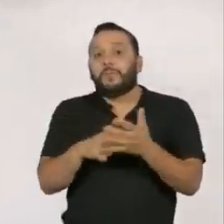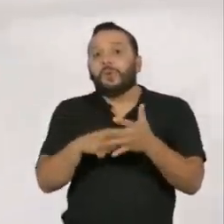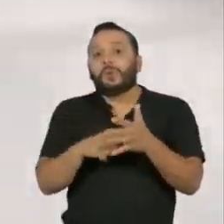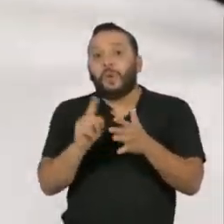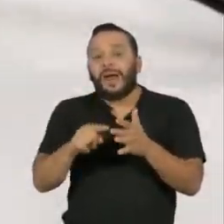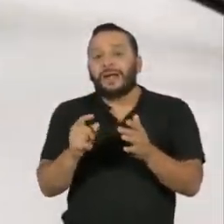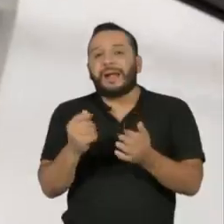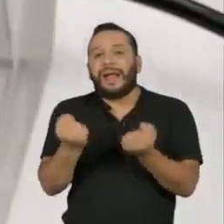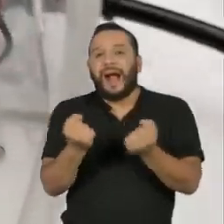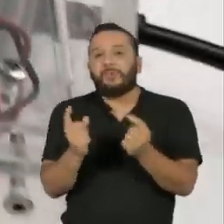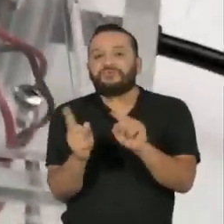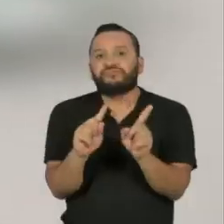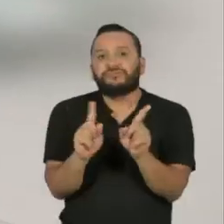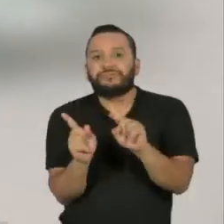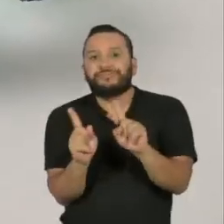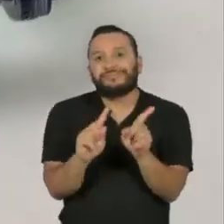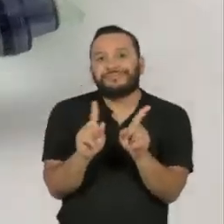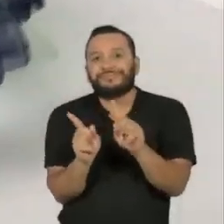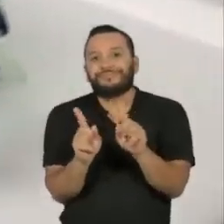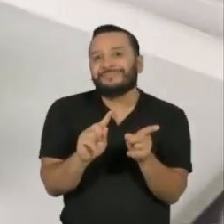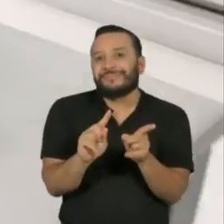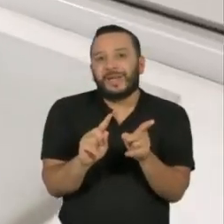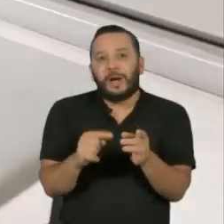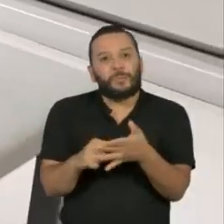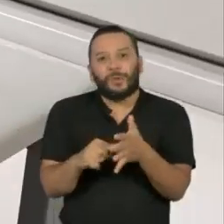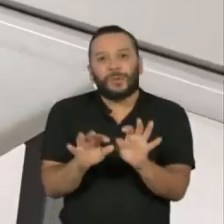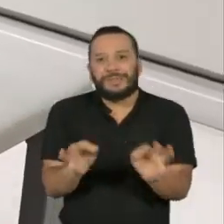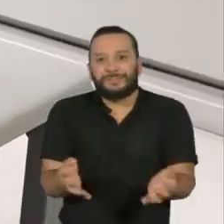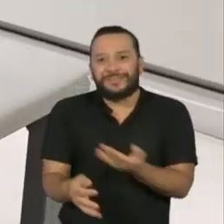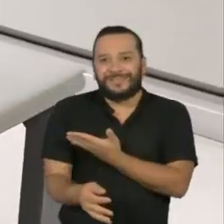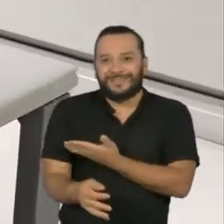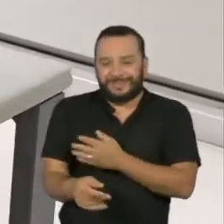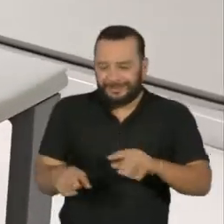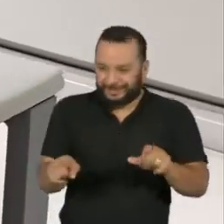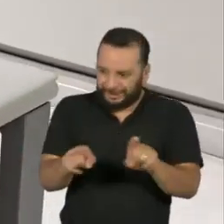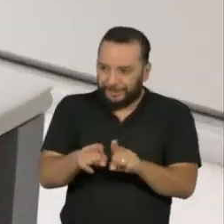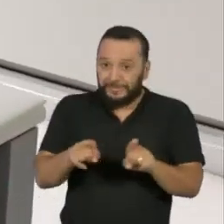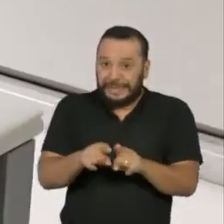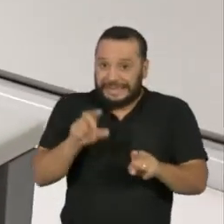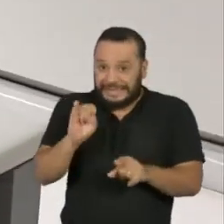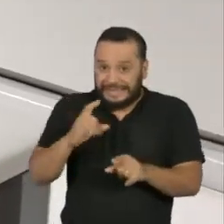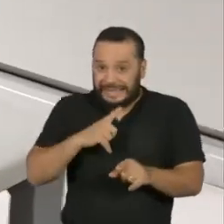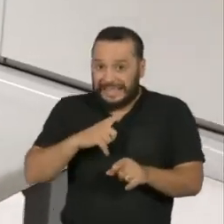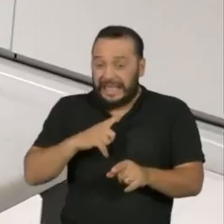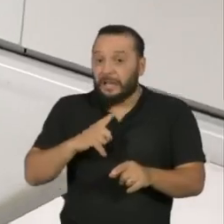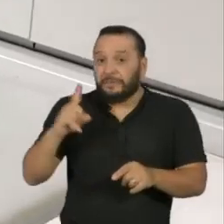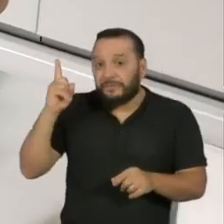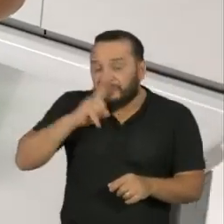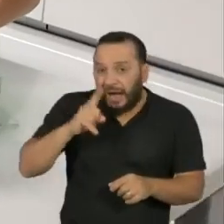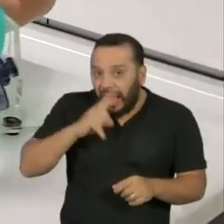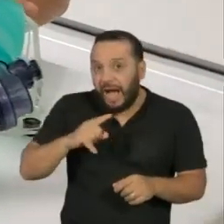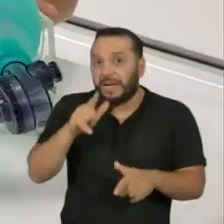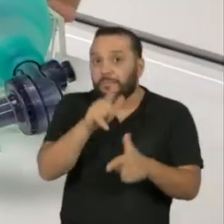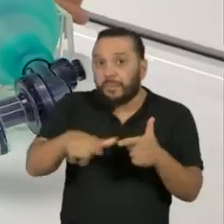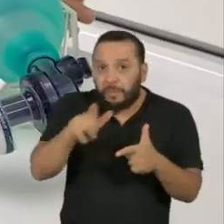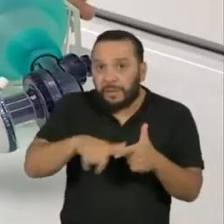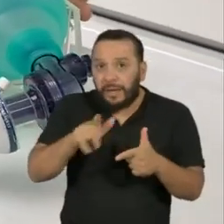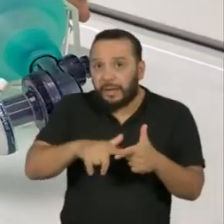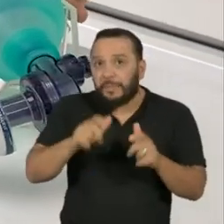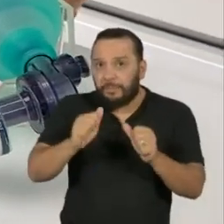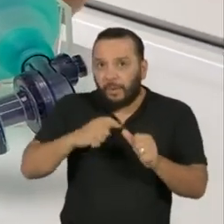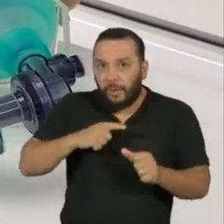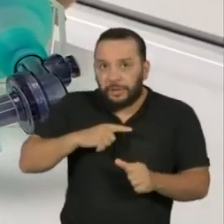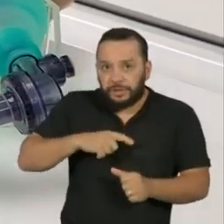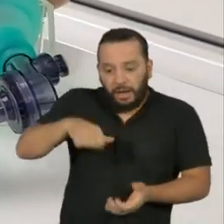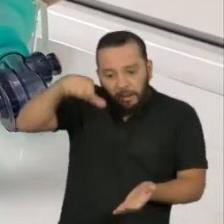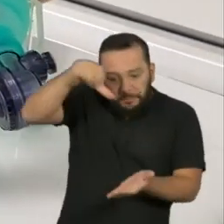E se caso aconteça alguma falha mecânica ou elétrica, ou o médico vê que tem alguma incoerência ou inconsistência, ele pode vir